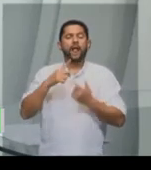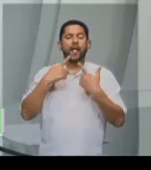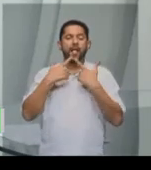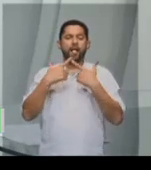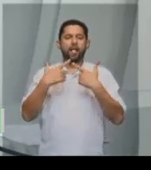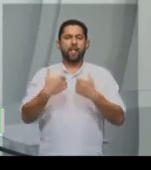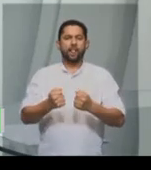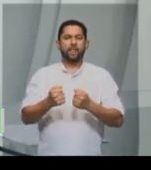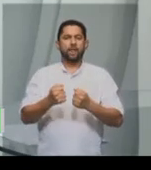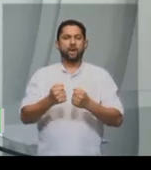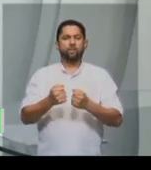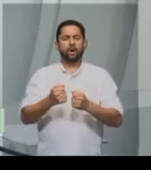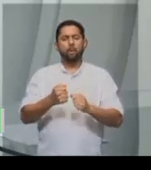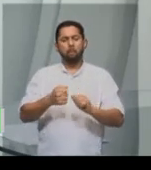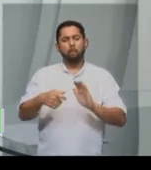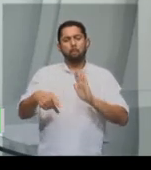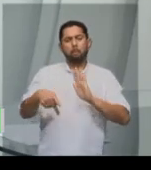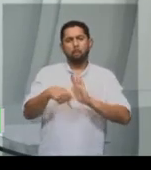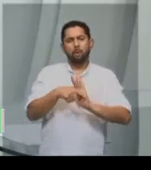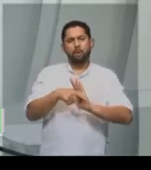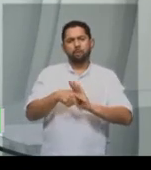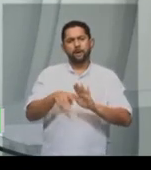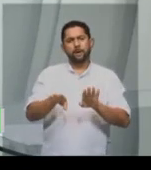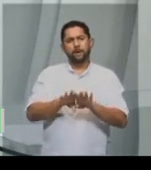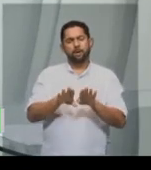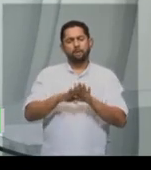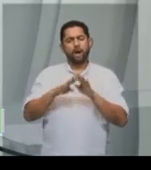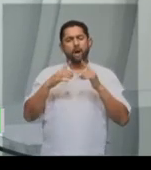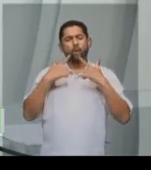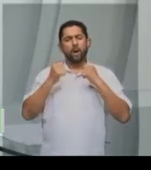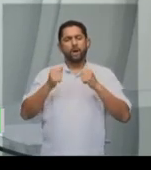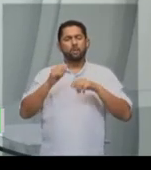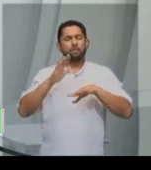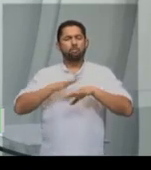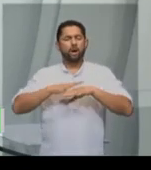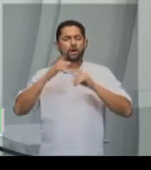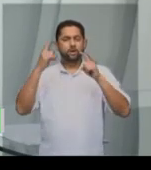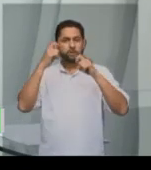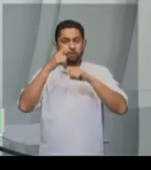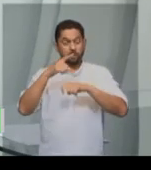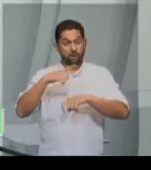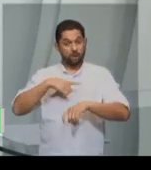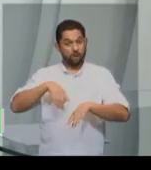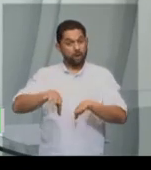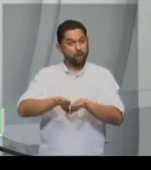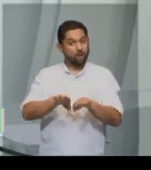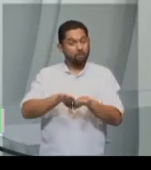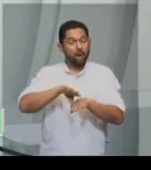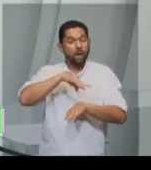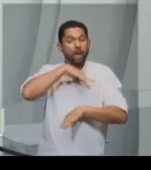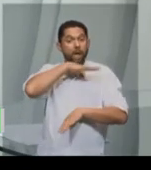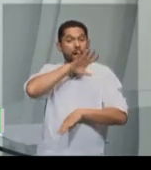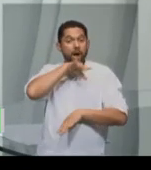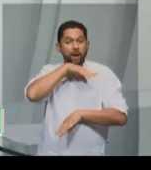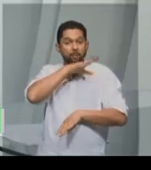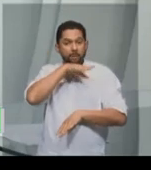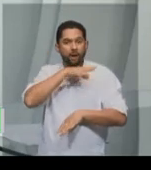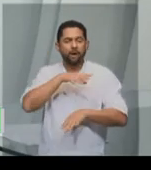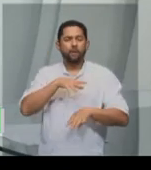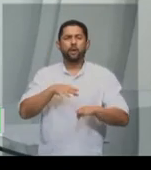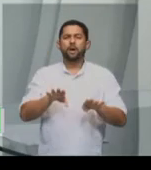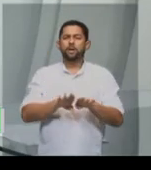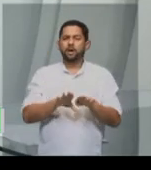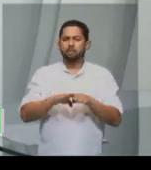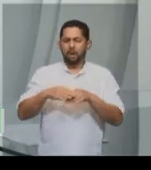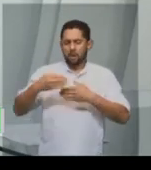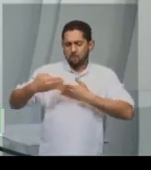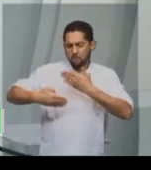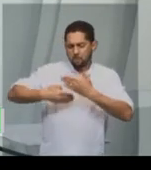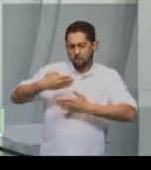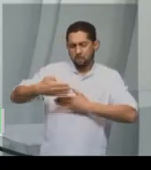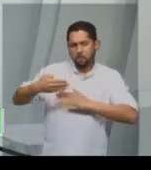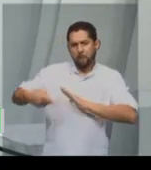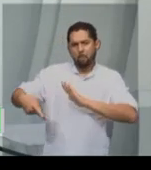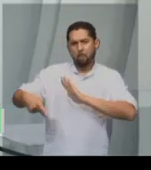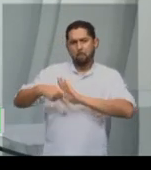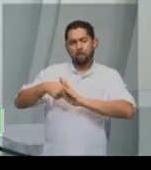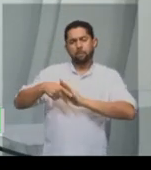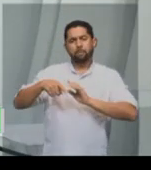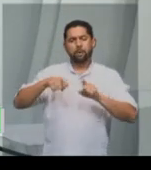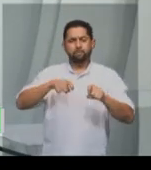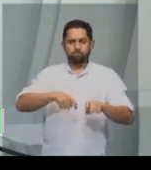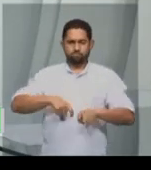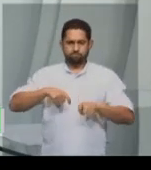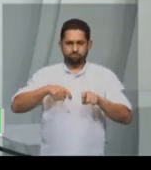linguagem mais complexa, além deles criarem animais e poderem criar, desenvolver a sua própria agricultura.